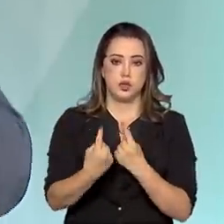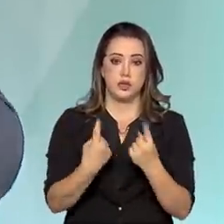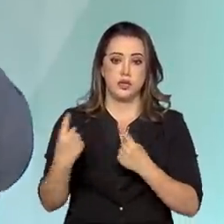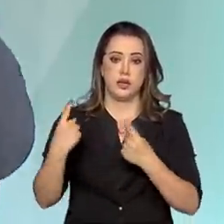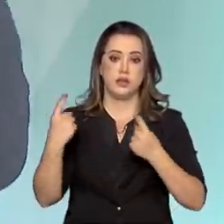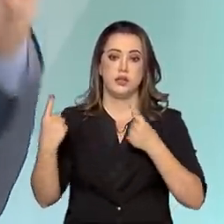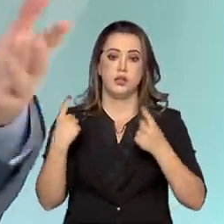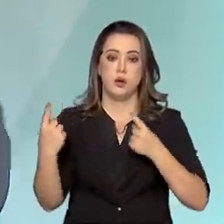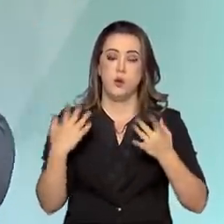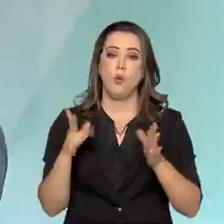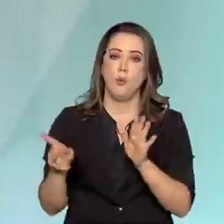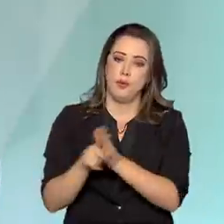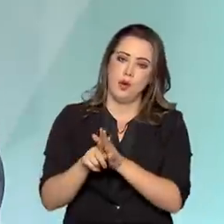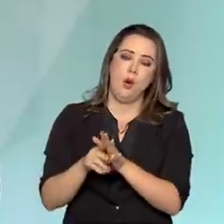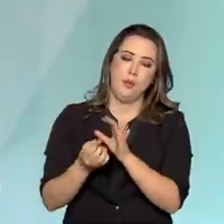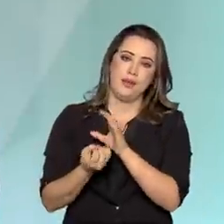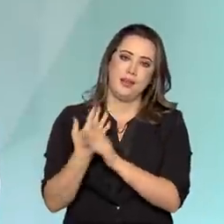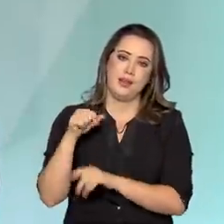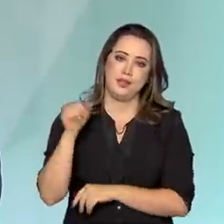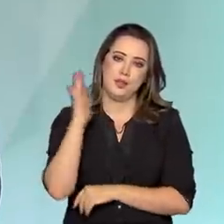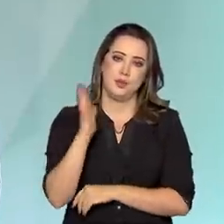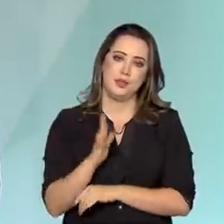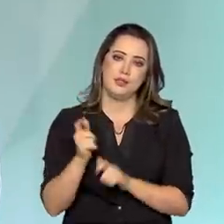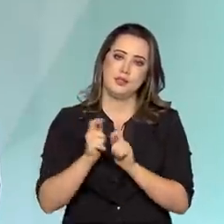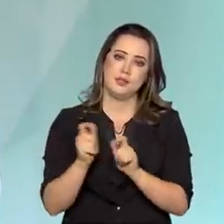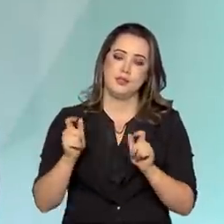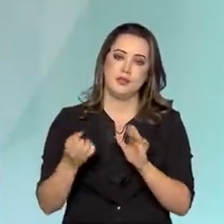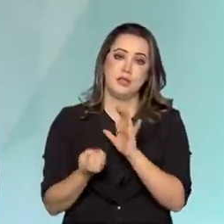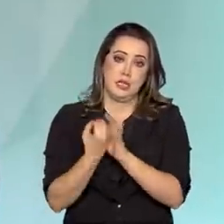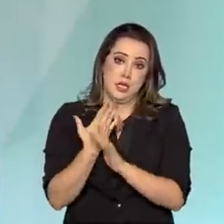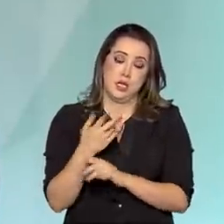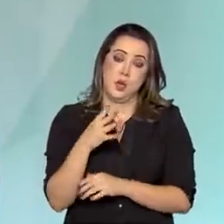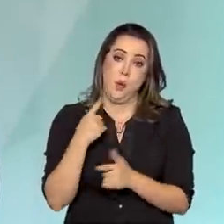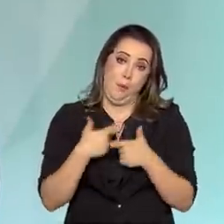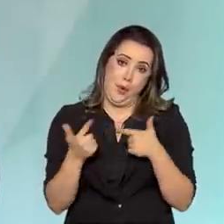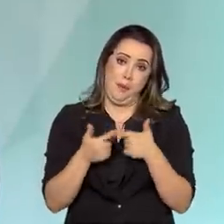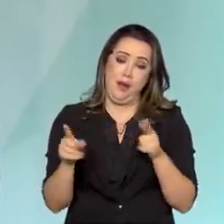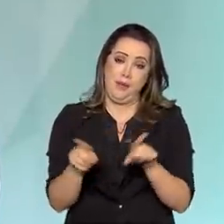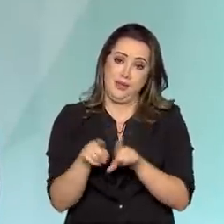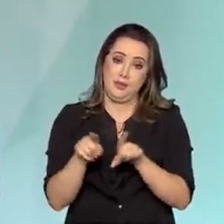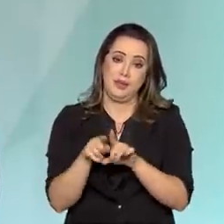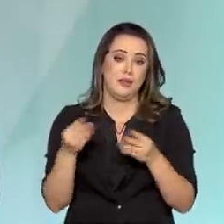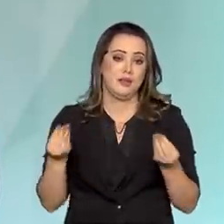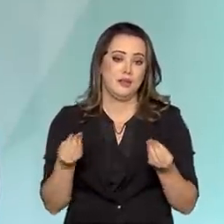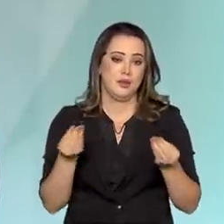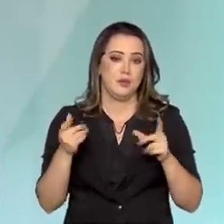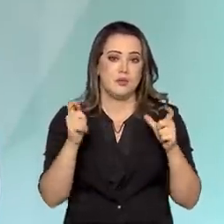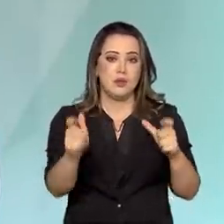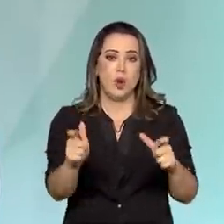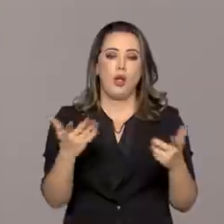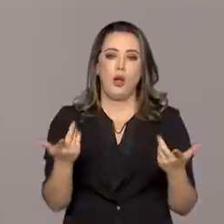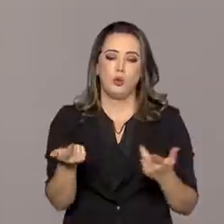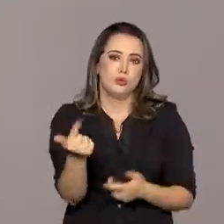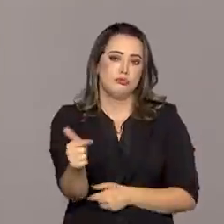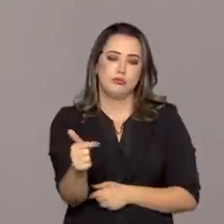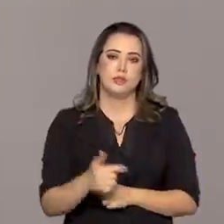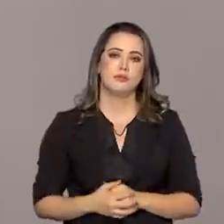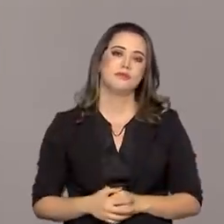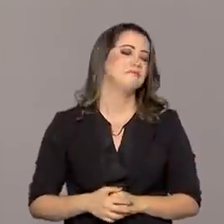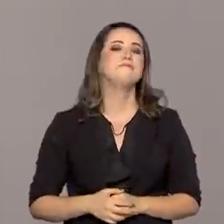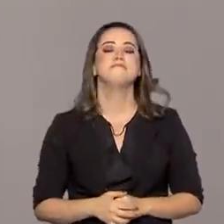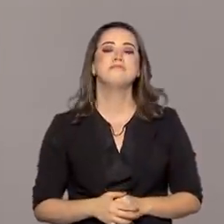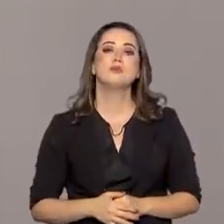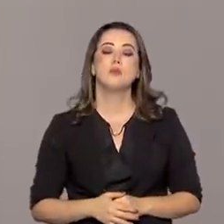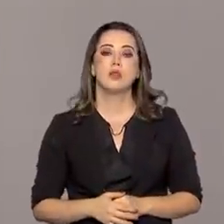aumente, aumente, aumente e crie para nós também um problema novo a se resolver, que é o problema do espaço. E a missão da